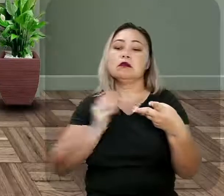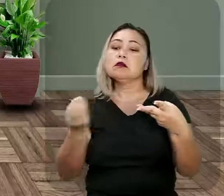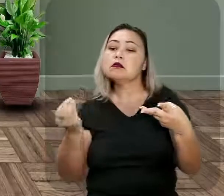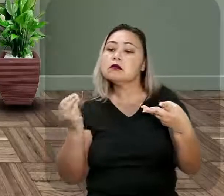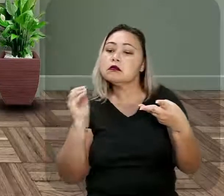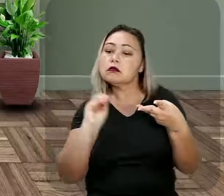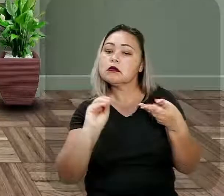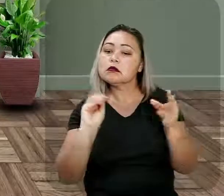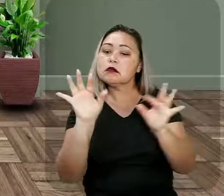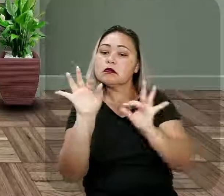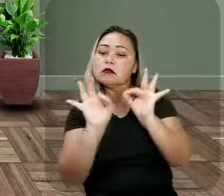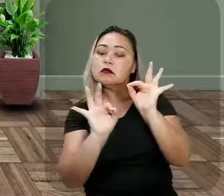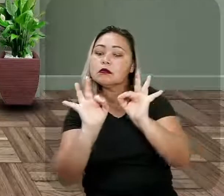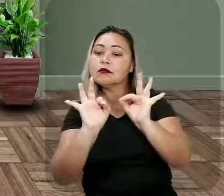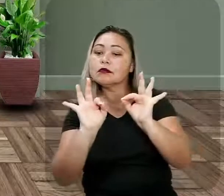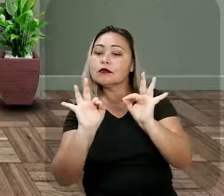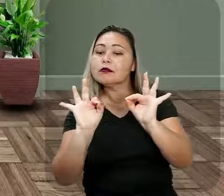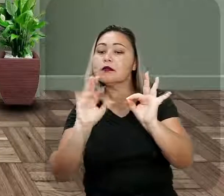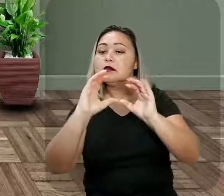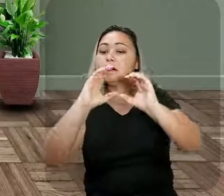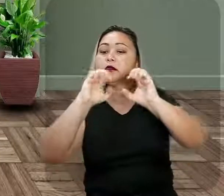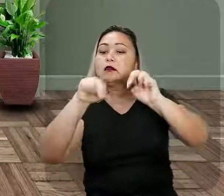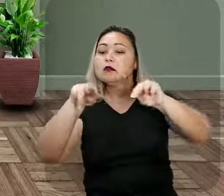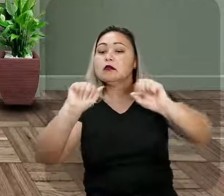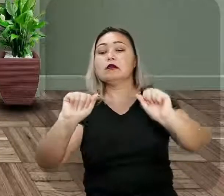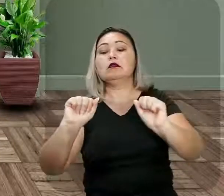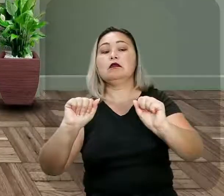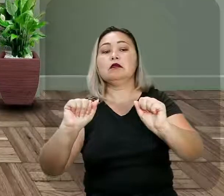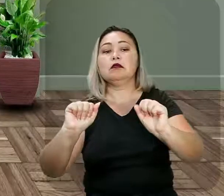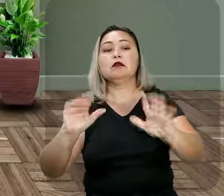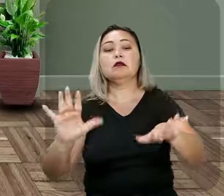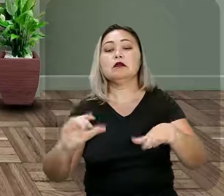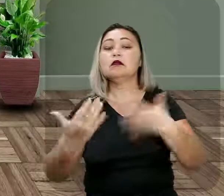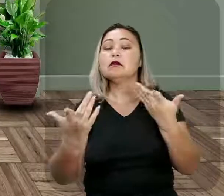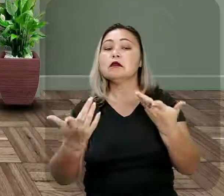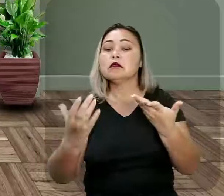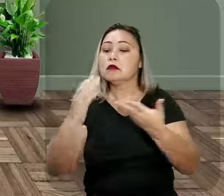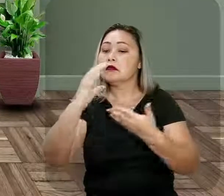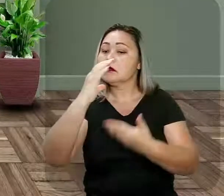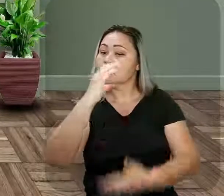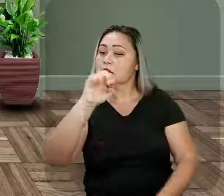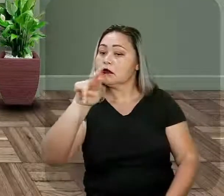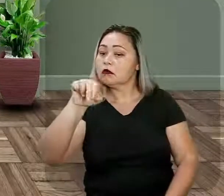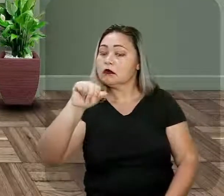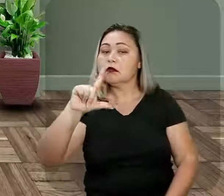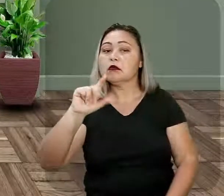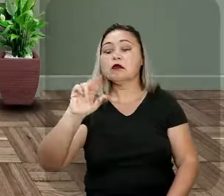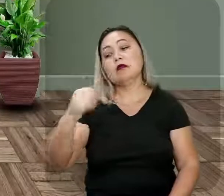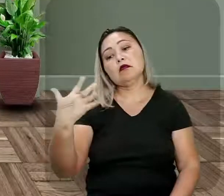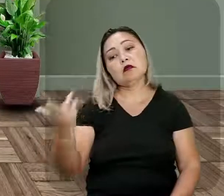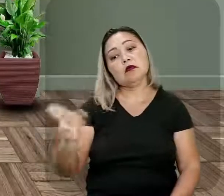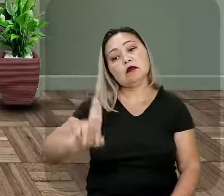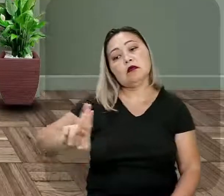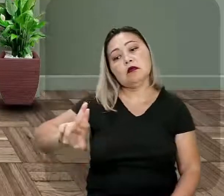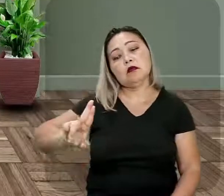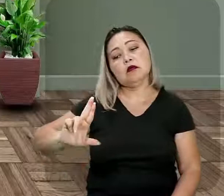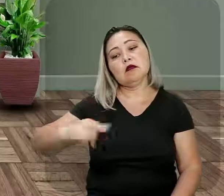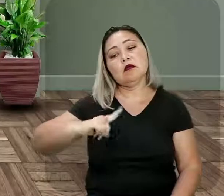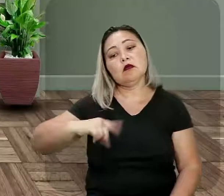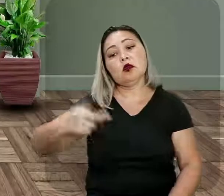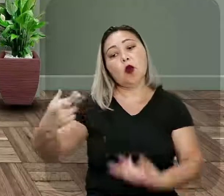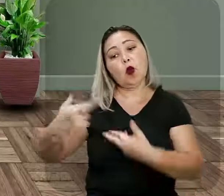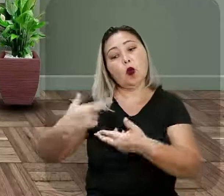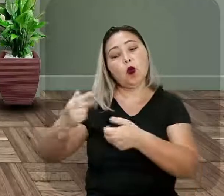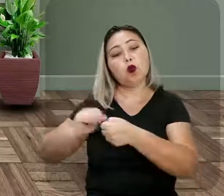montar uma cena. Essa cena, você, claro, e aí vai usar o que você tem de